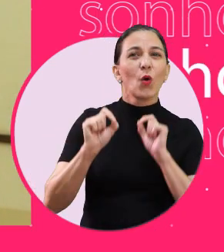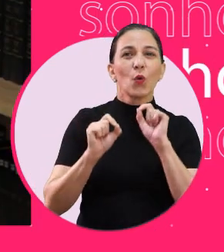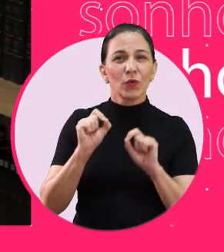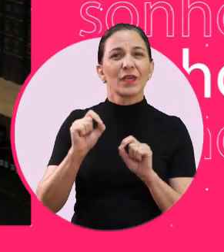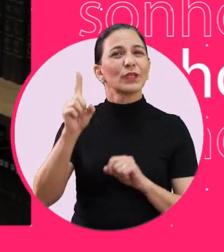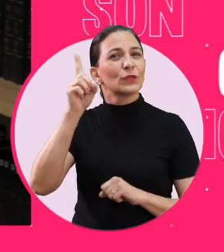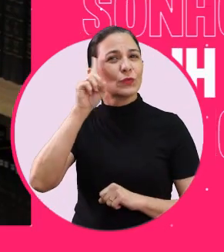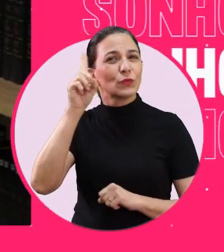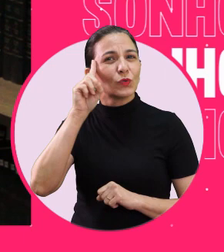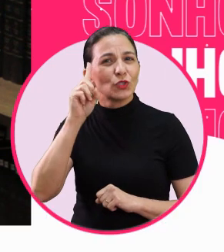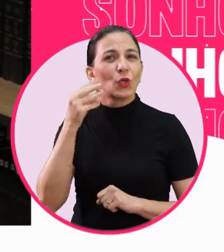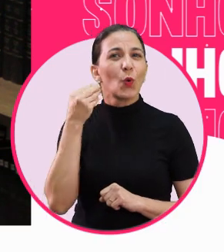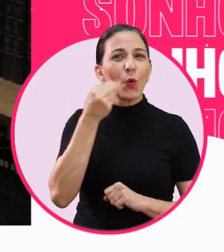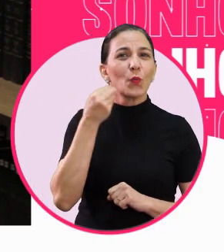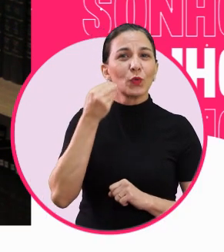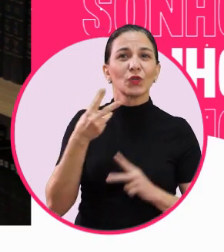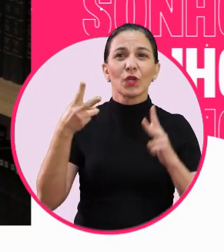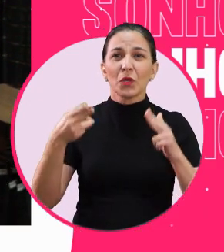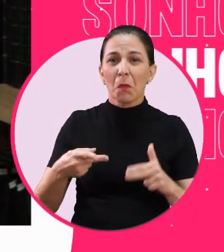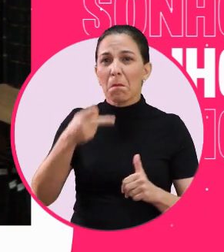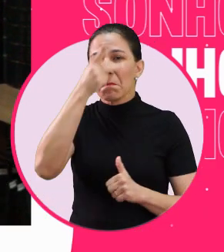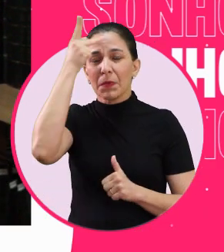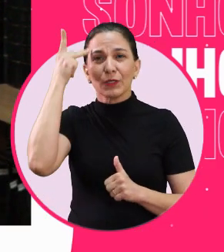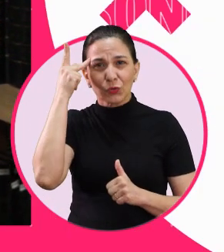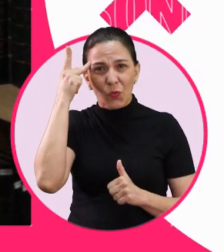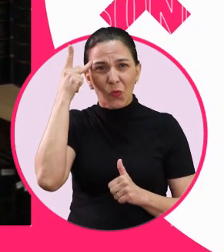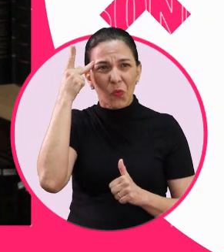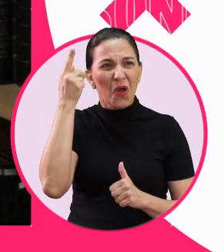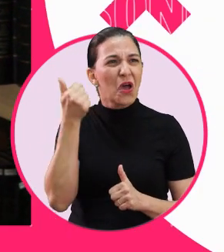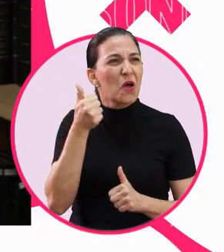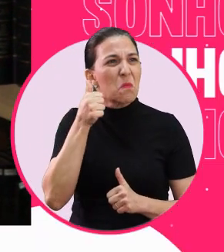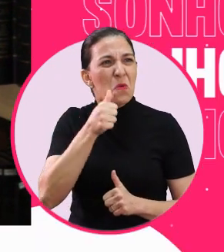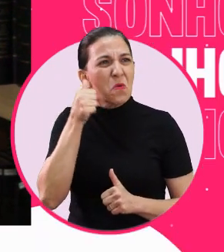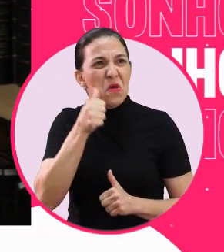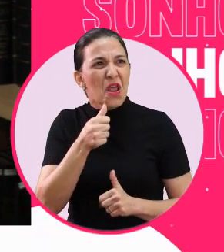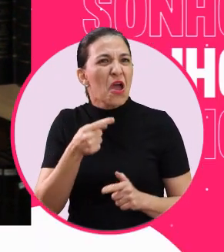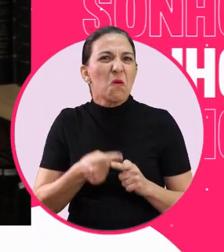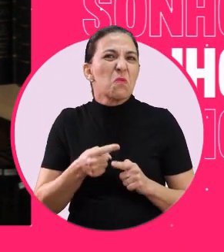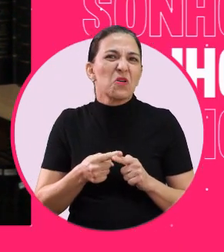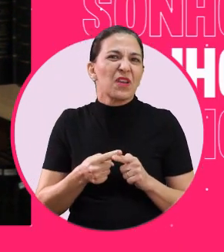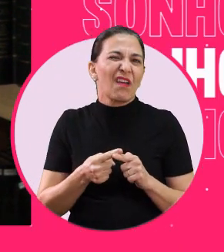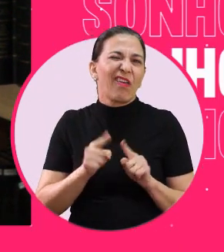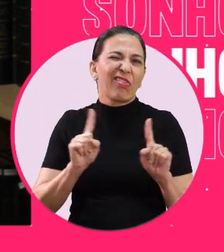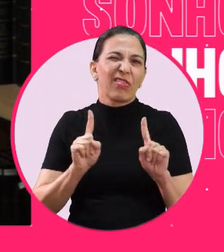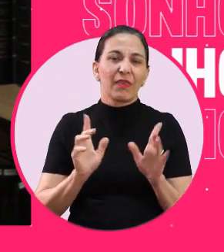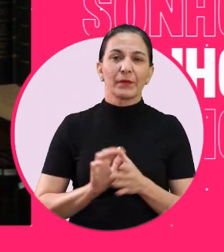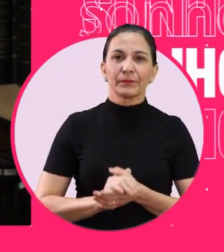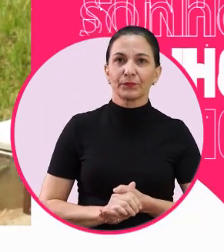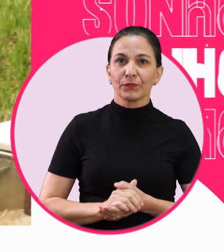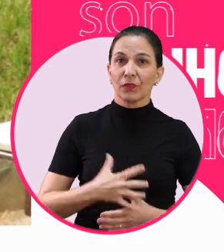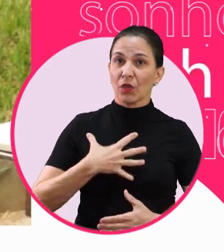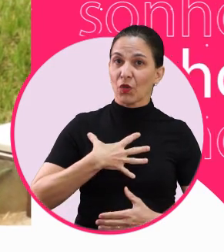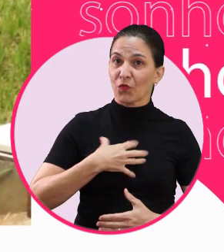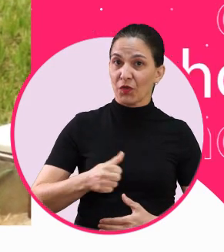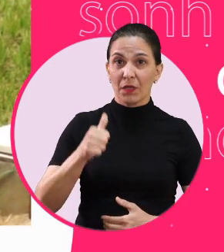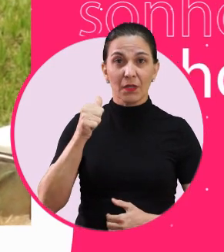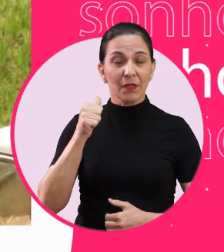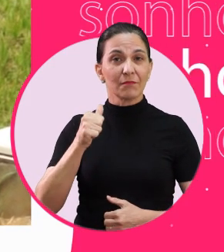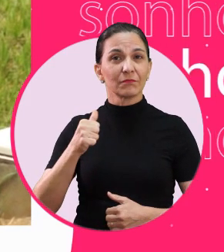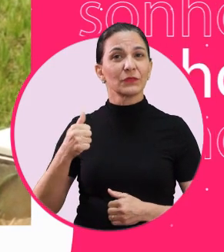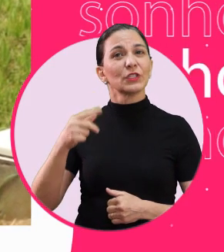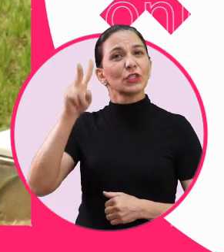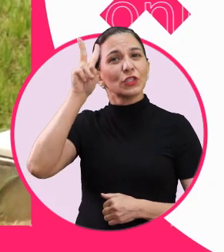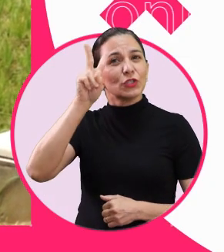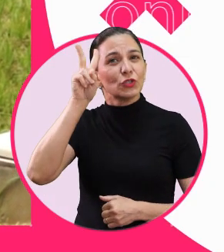O meu sonho é que todos os dias a gente consiga ter as mesmas oportunidades que as outras pessoas sem ser questionada por ser mulher. É ter a certeza que